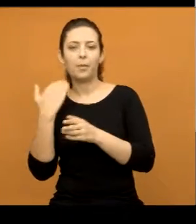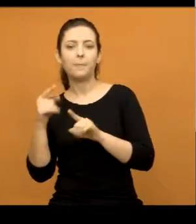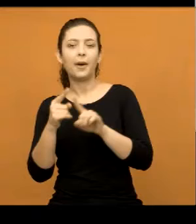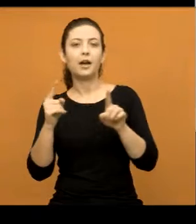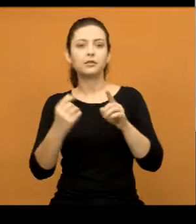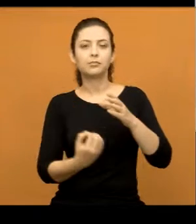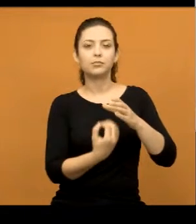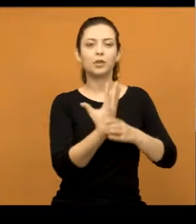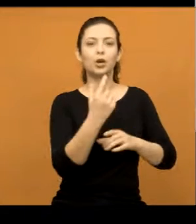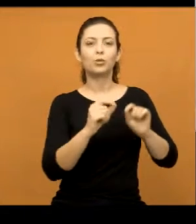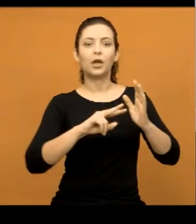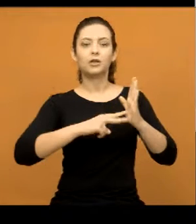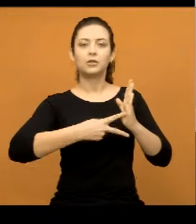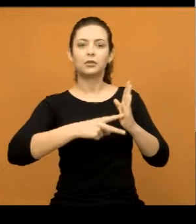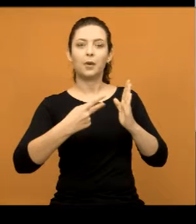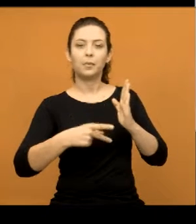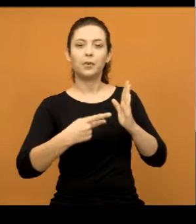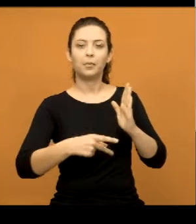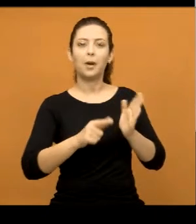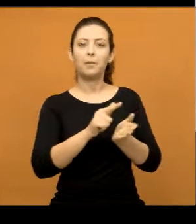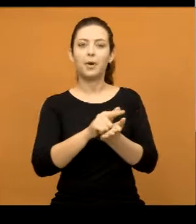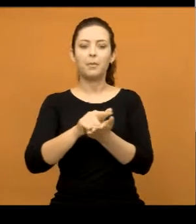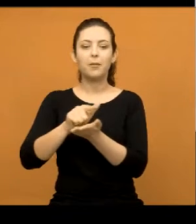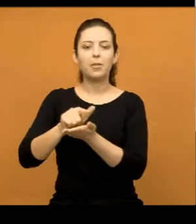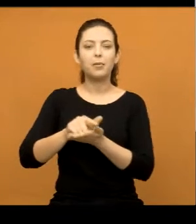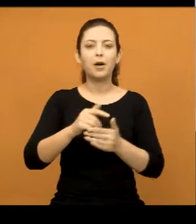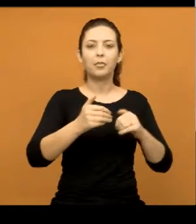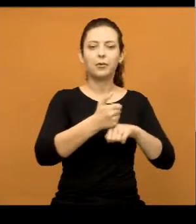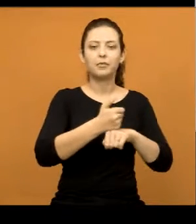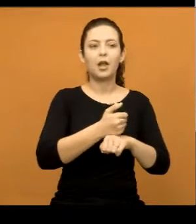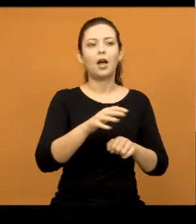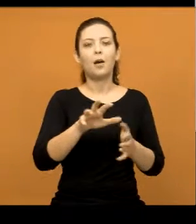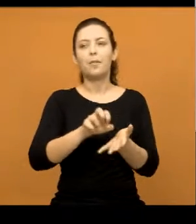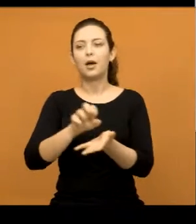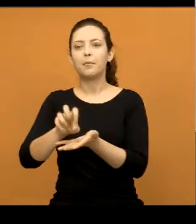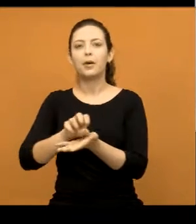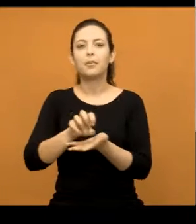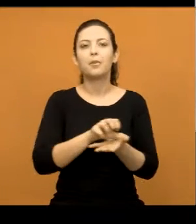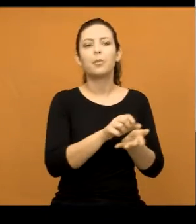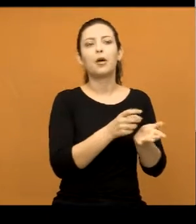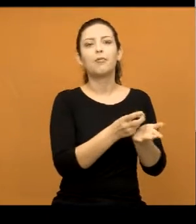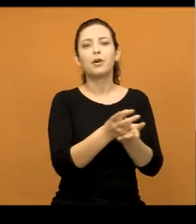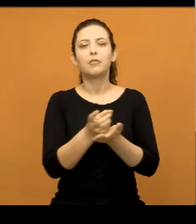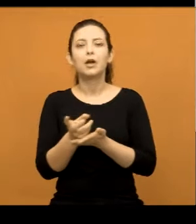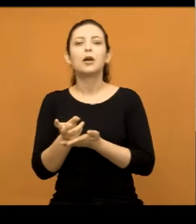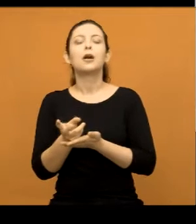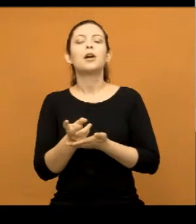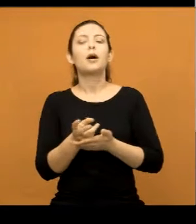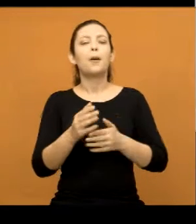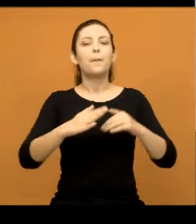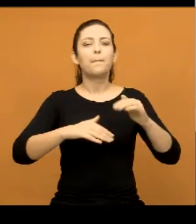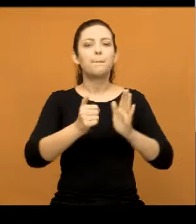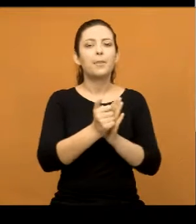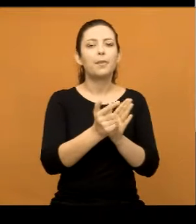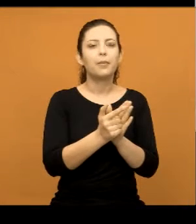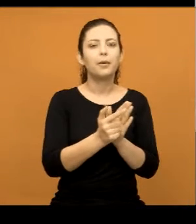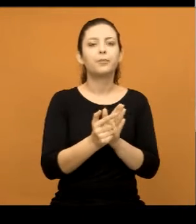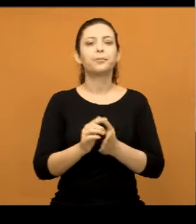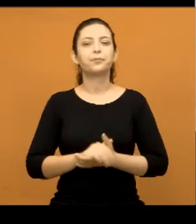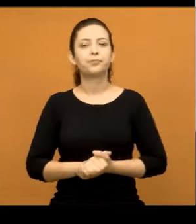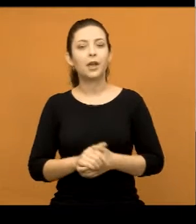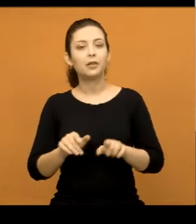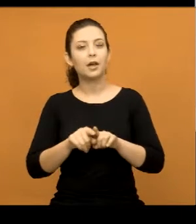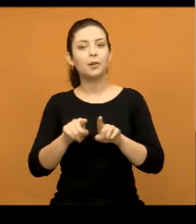foi um dos fundadores do sindicato, dos papeleiros, que tinha aqui muito fortemente representado na figura da empresa